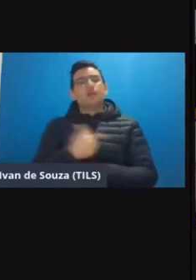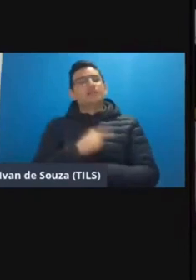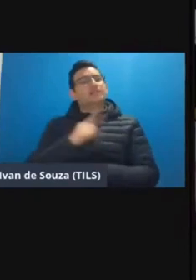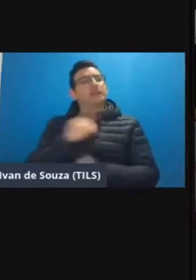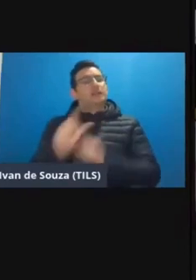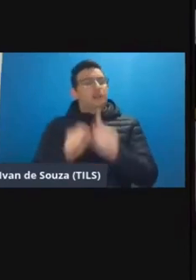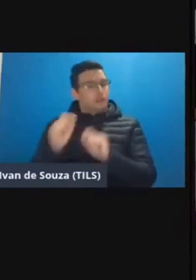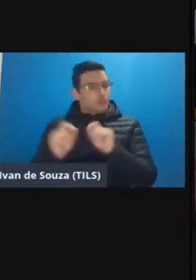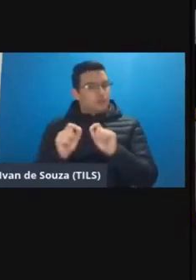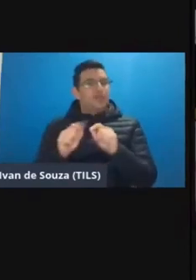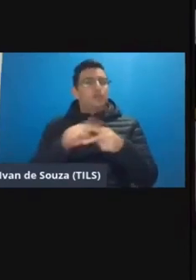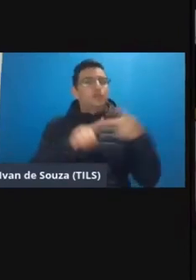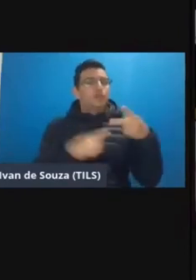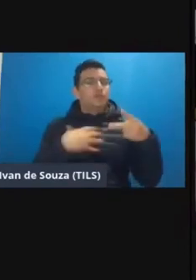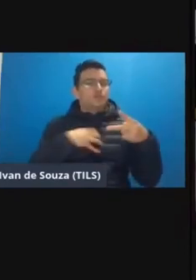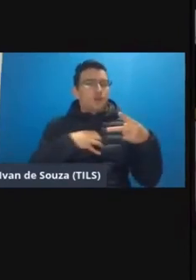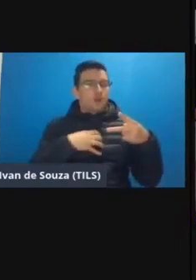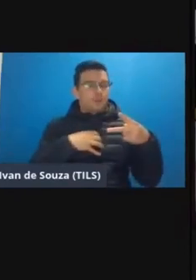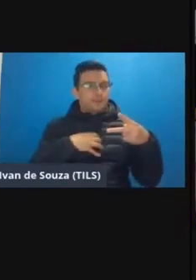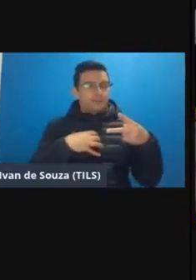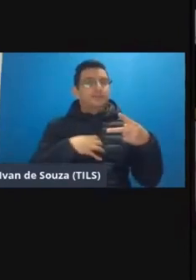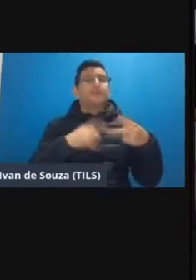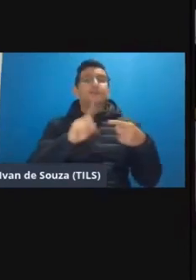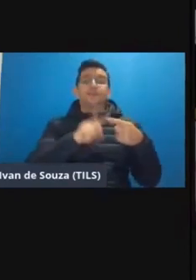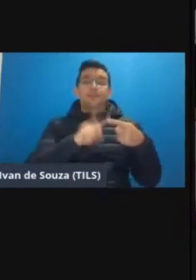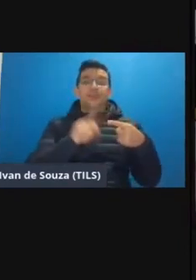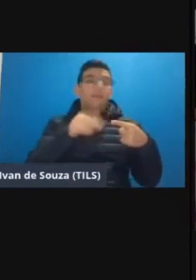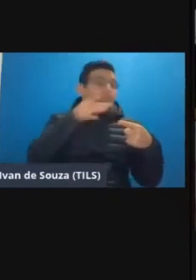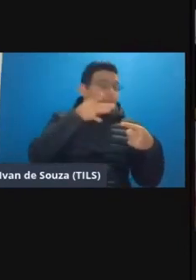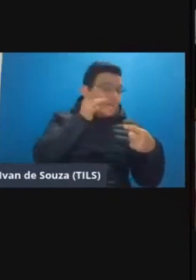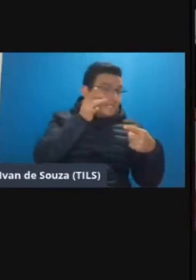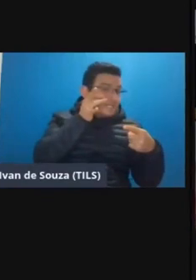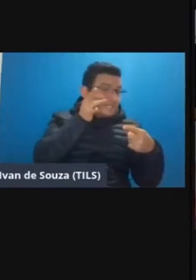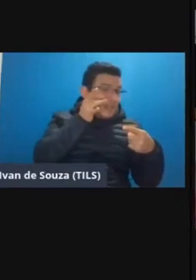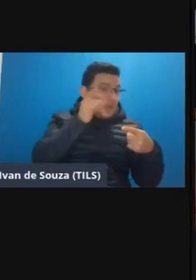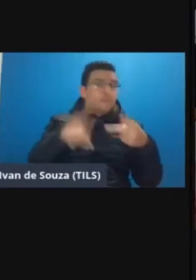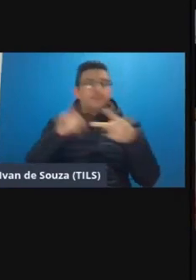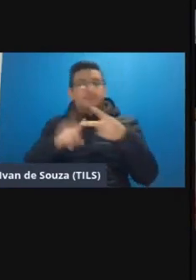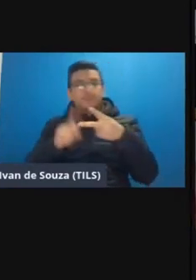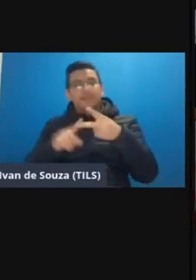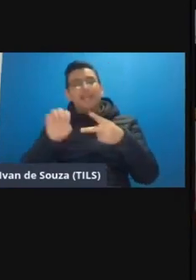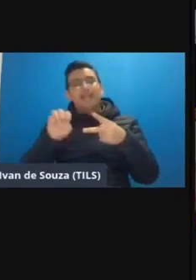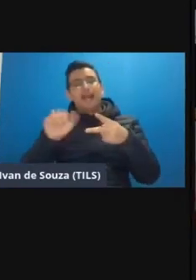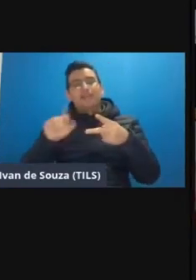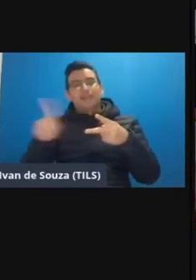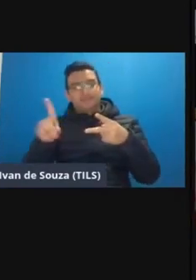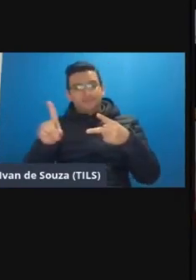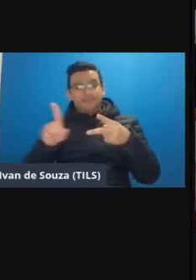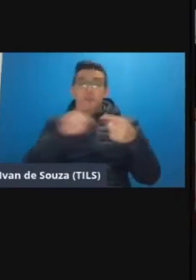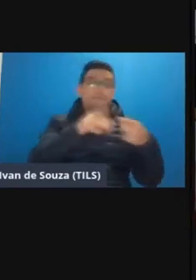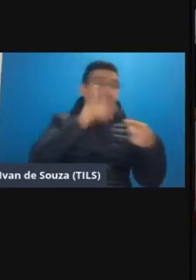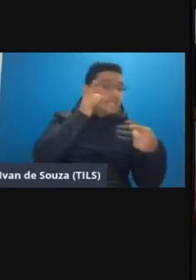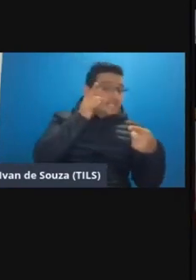aí duas modalidades né uma modalidade presencial e a modalidade EAD na modalidade